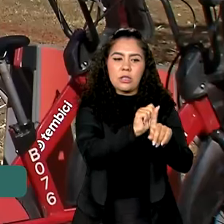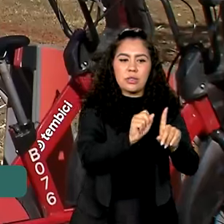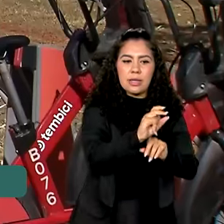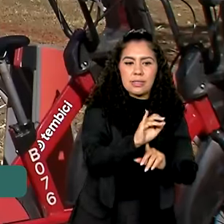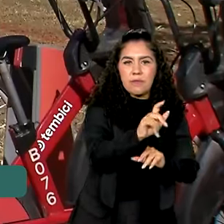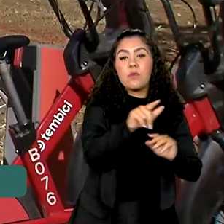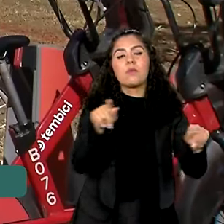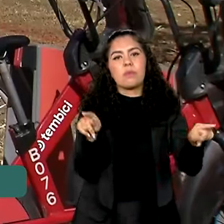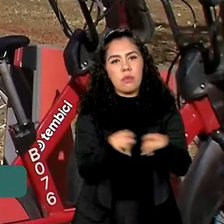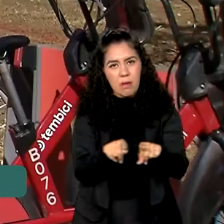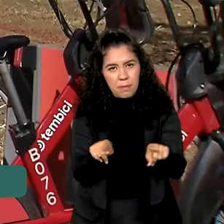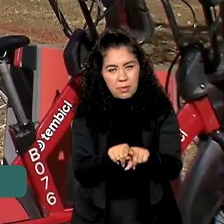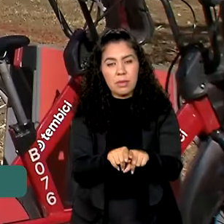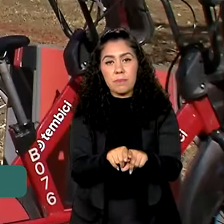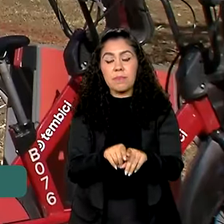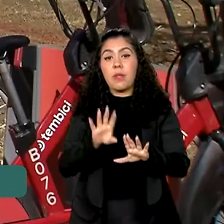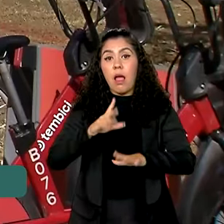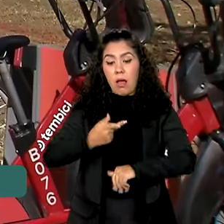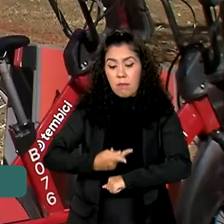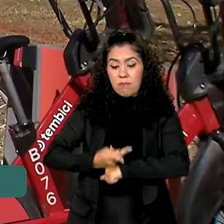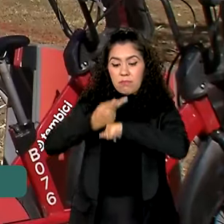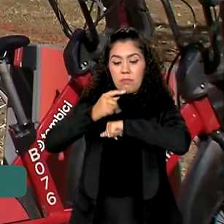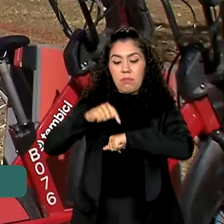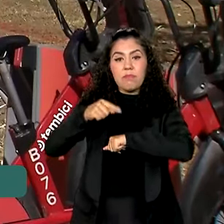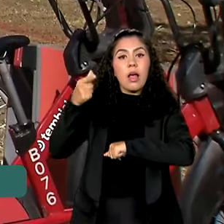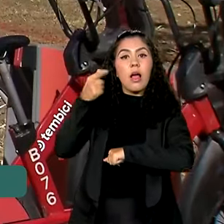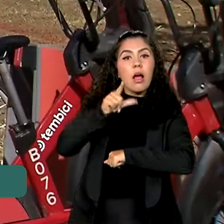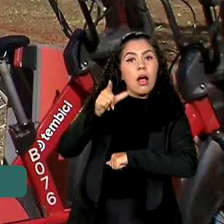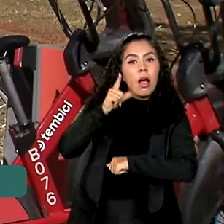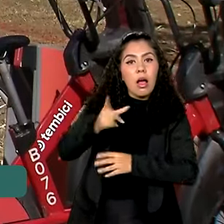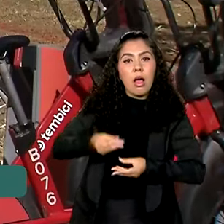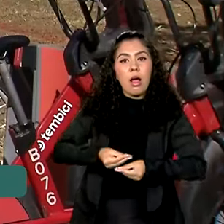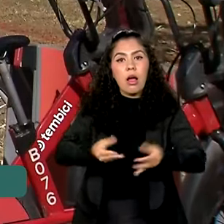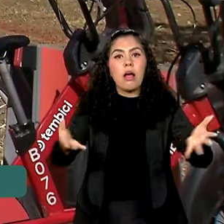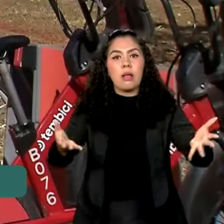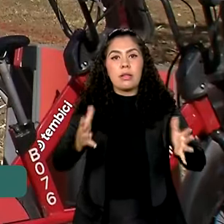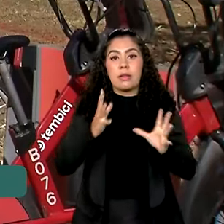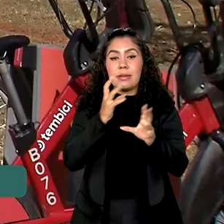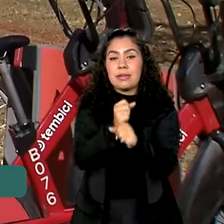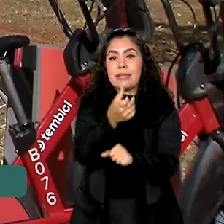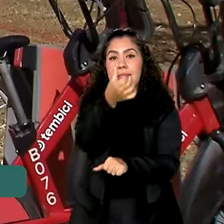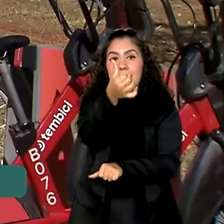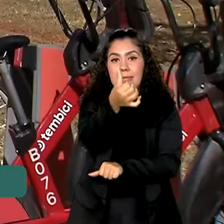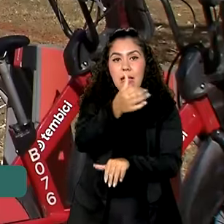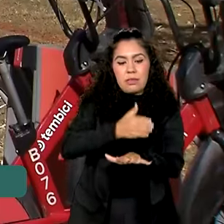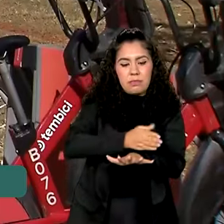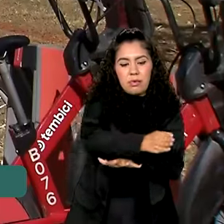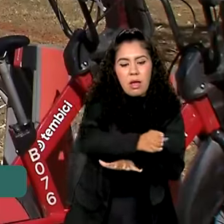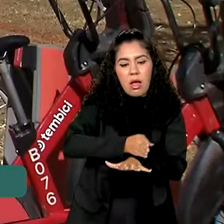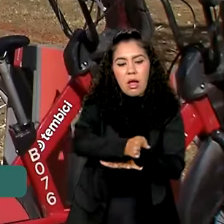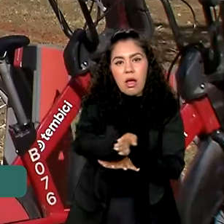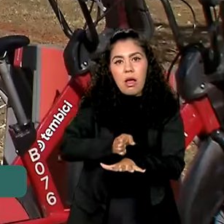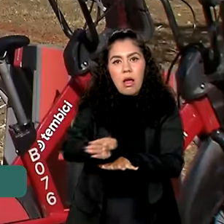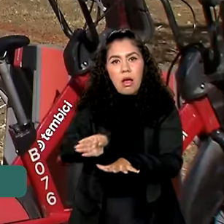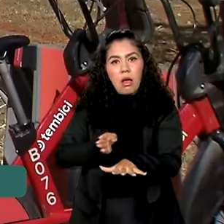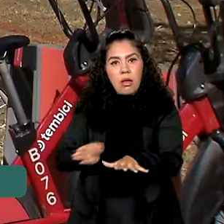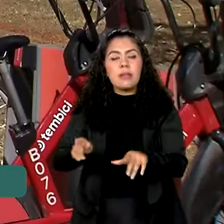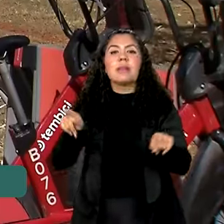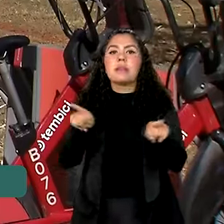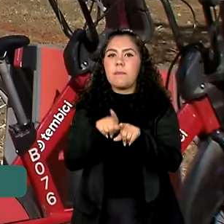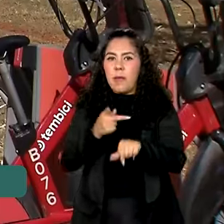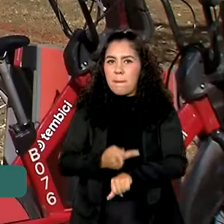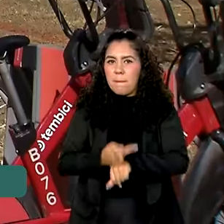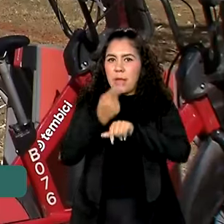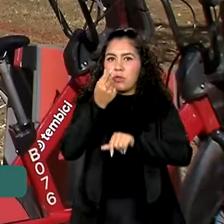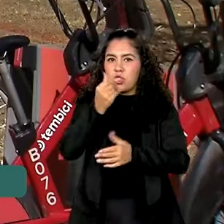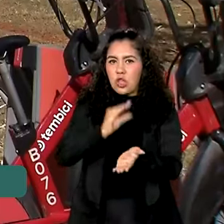organizada. Serão premiadas iniciativas em seis categorias com prêmio em dinheiro para as